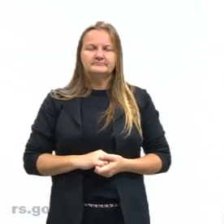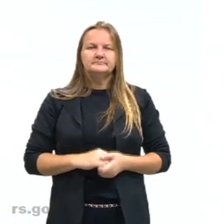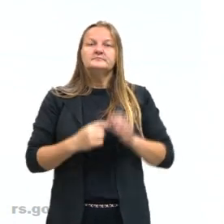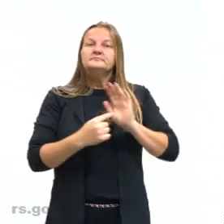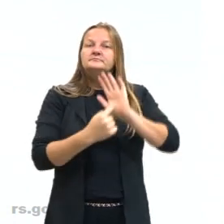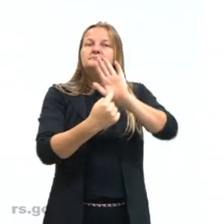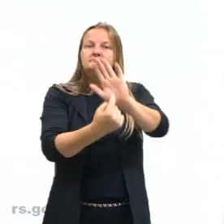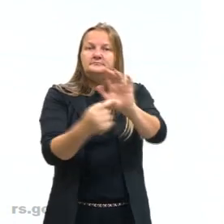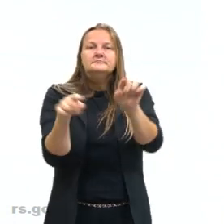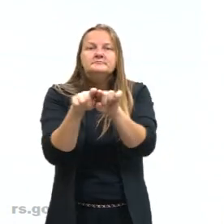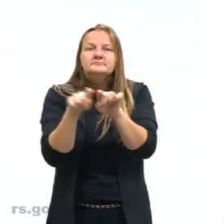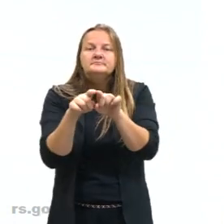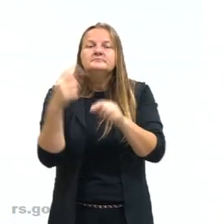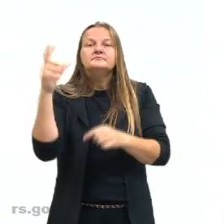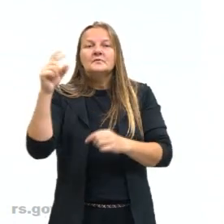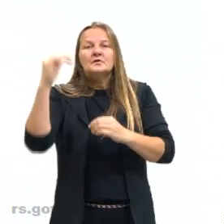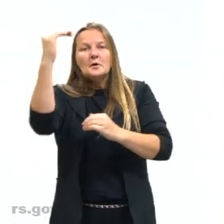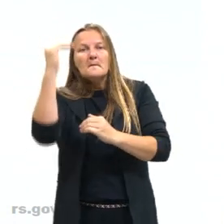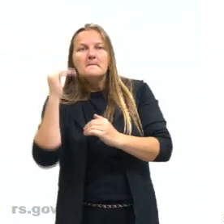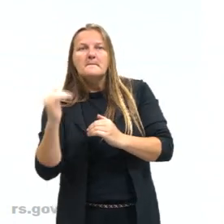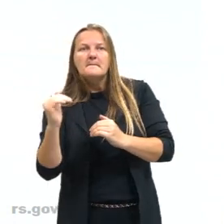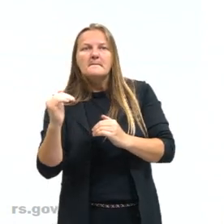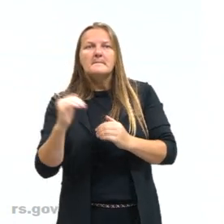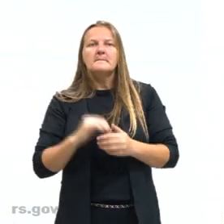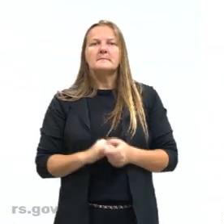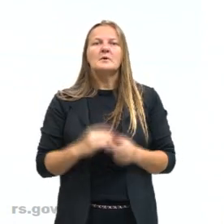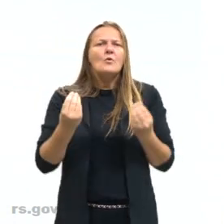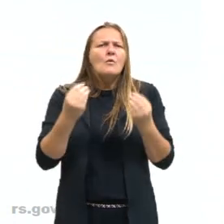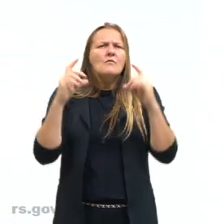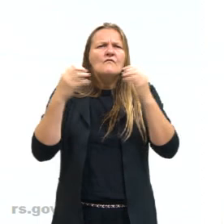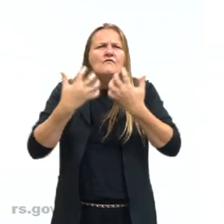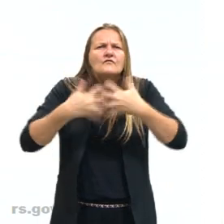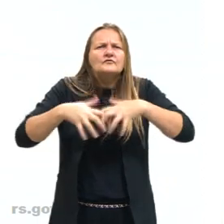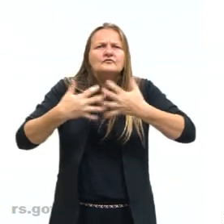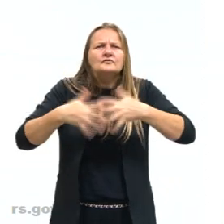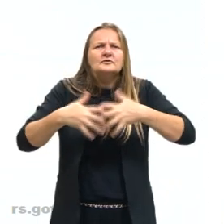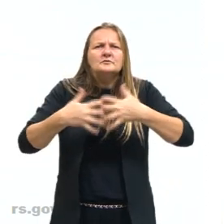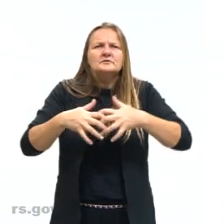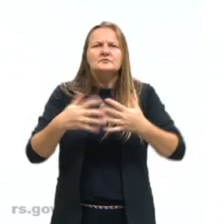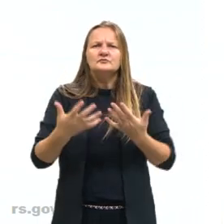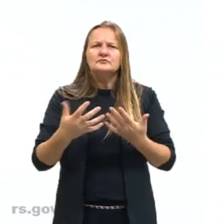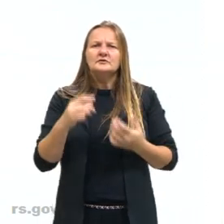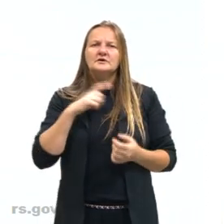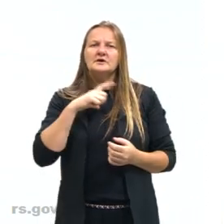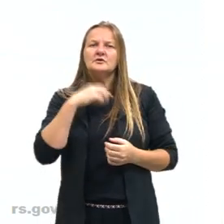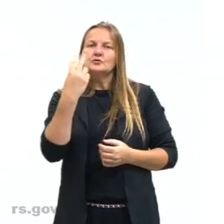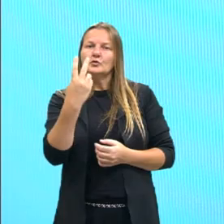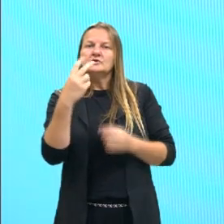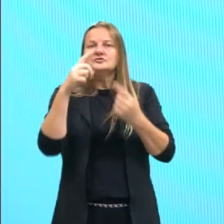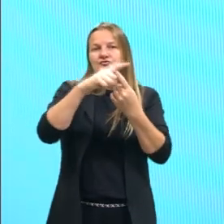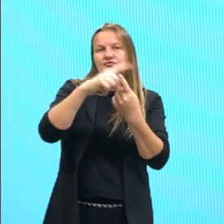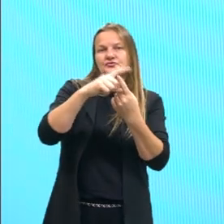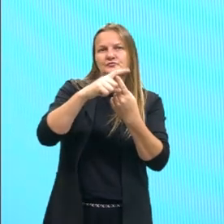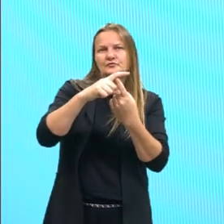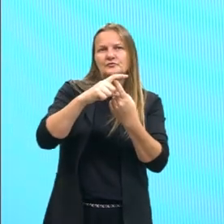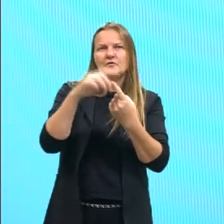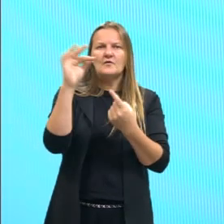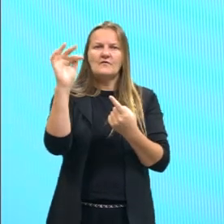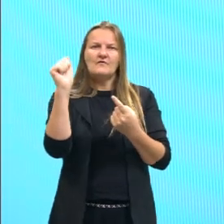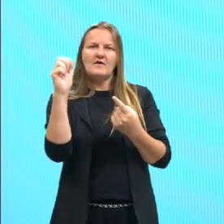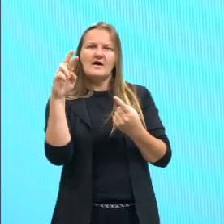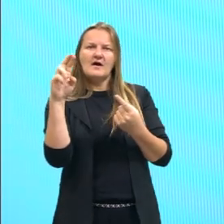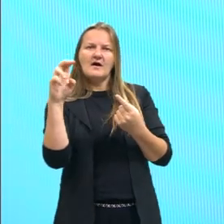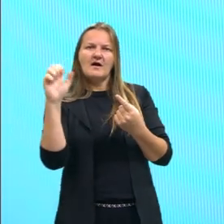Mostrando aqui pra vocês a outra aqui de baixo, ó, como é que funciona, daí tu tem algumas, outras duas células, né, a célula de Fahel, tá,